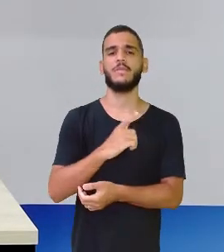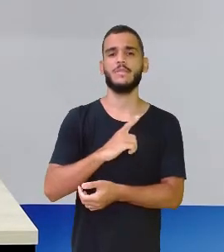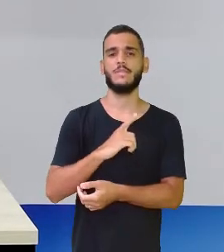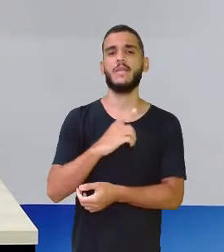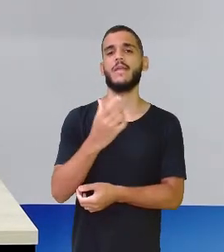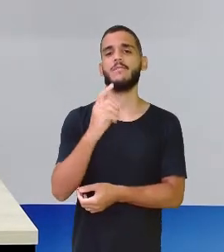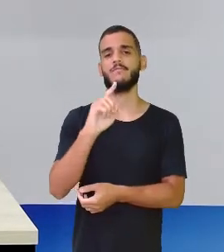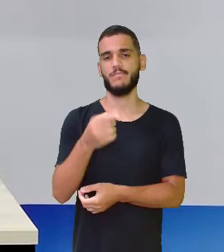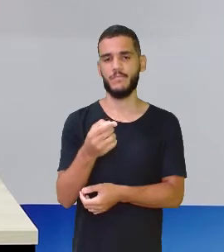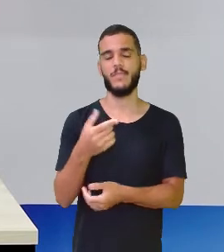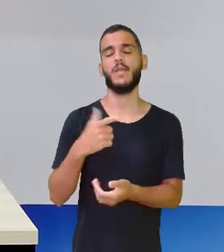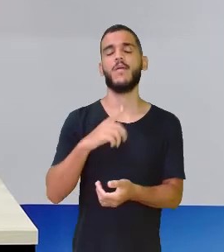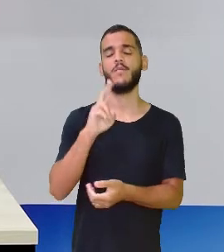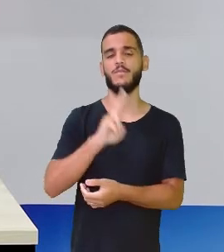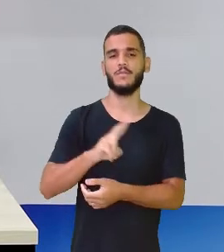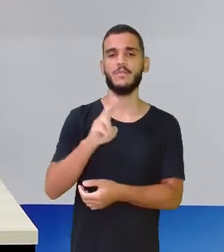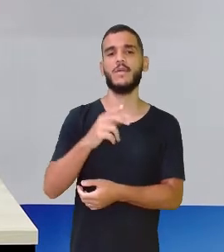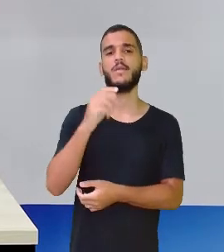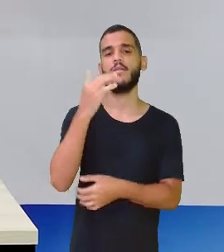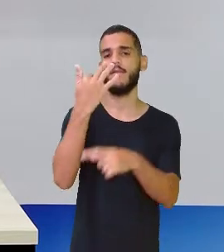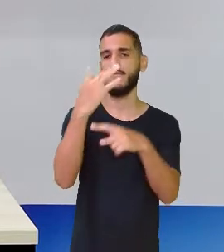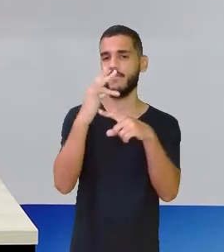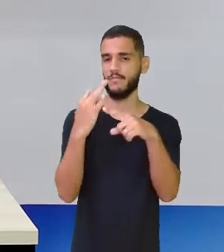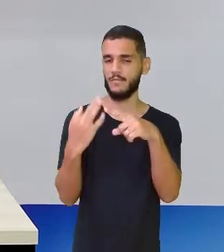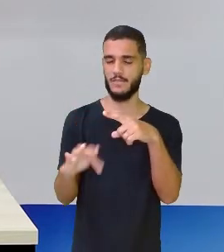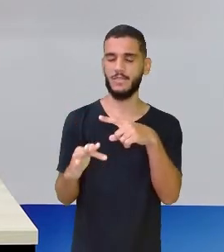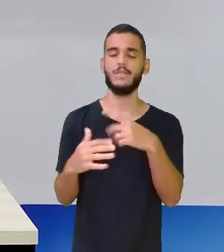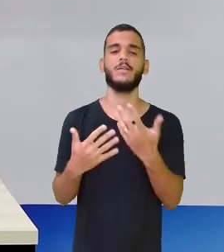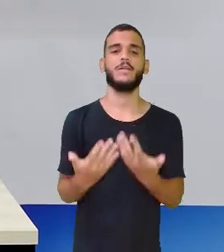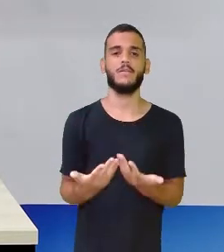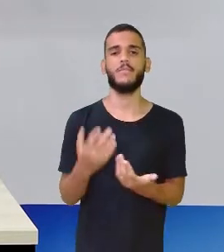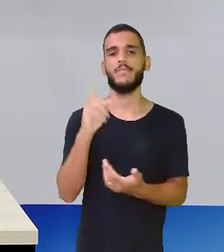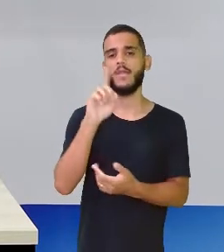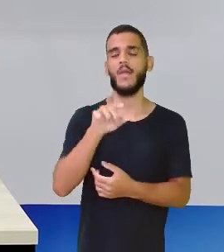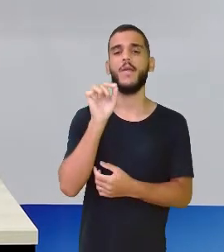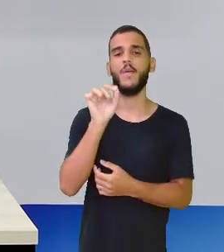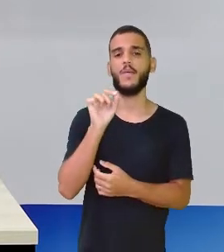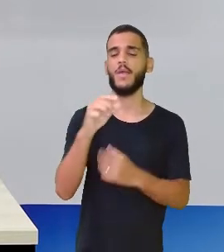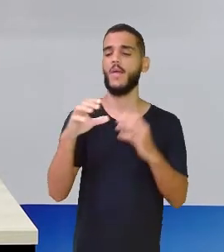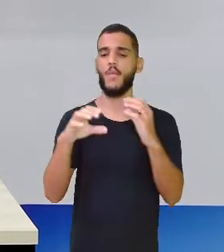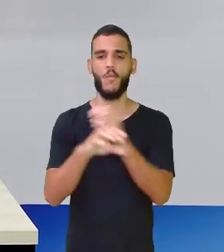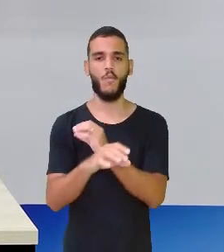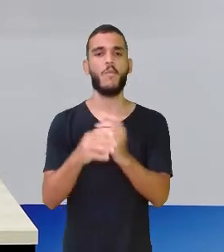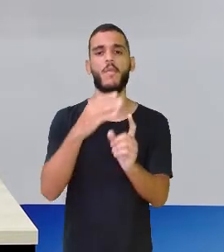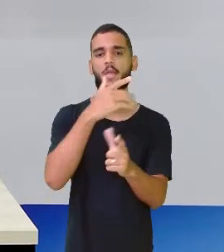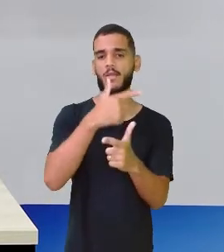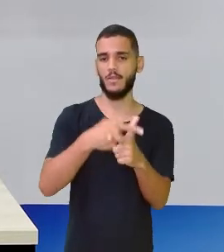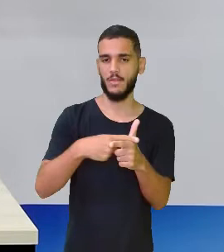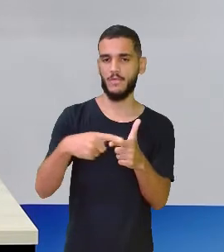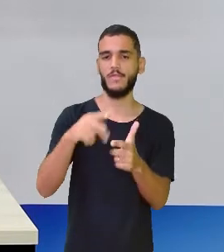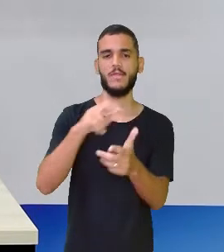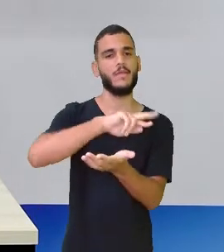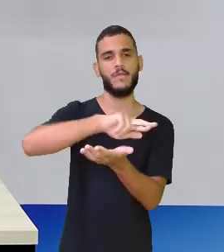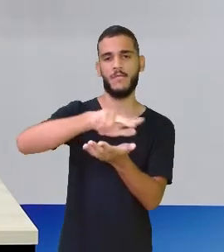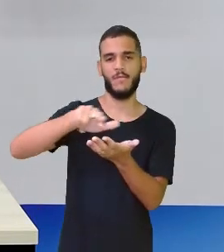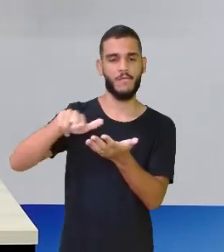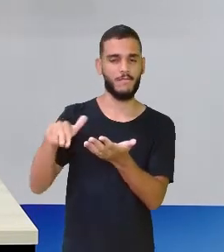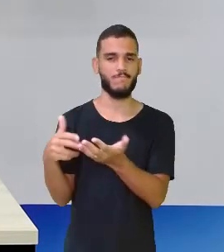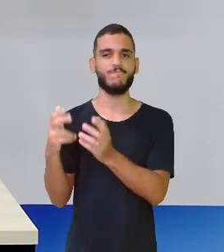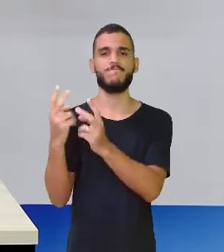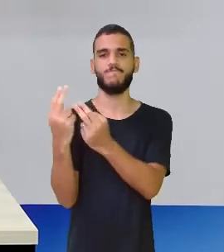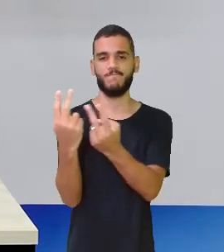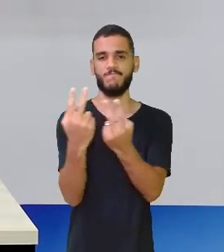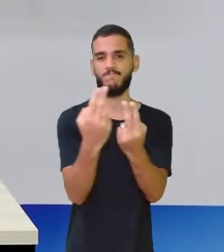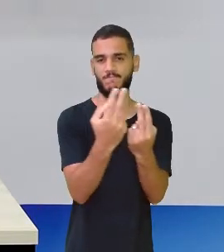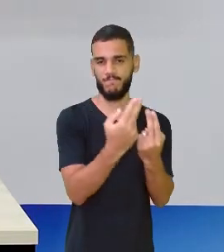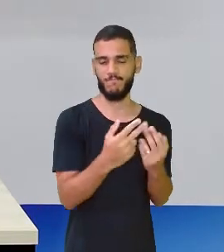e partes fracionárias, eu tenho partes de um inteiro, que eu posso representar de